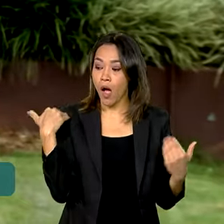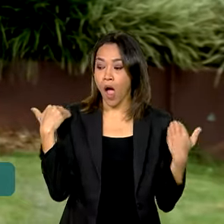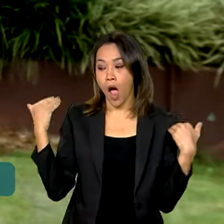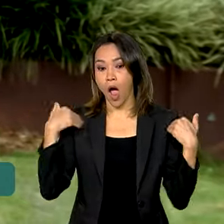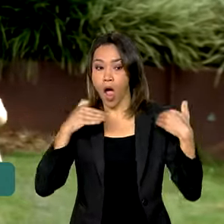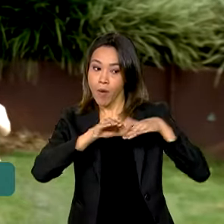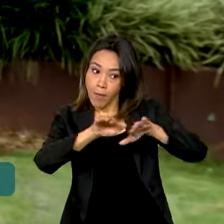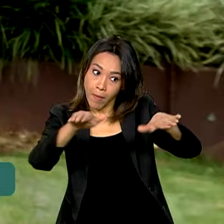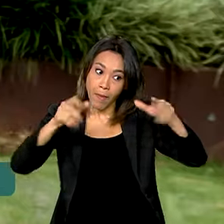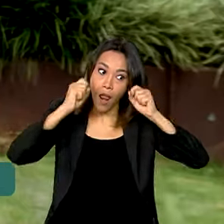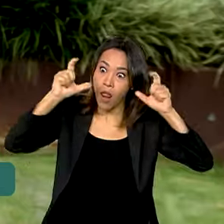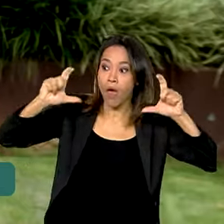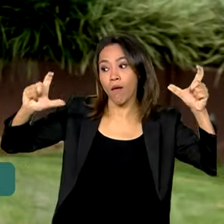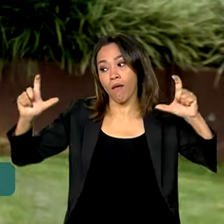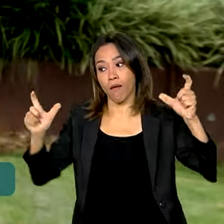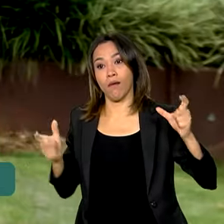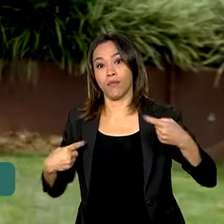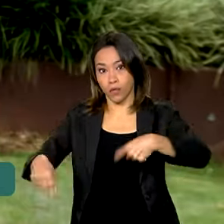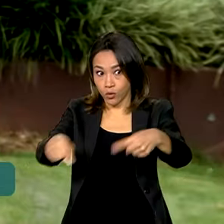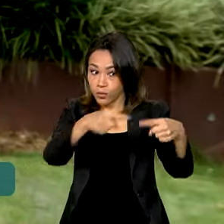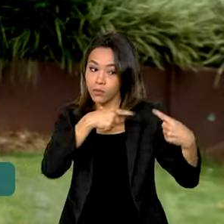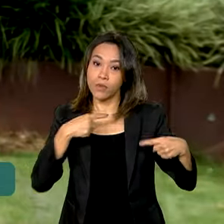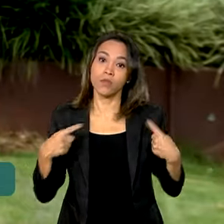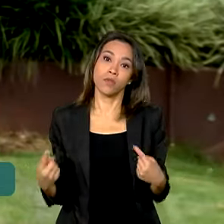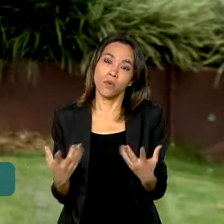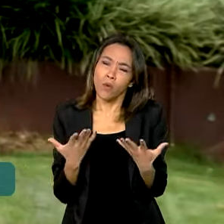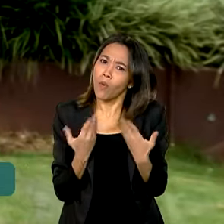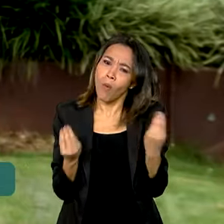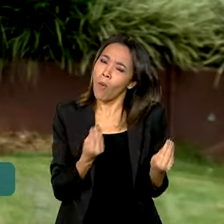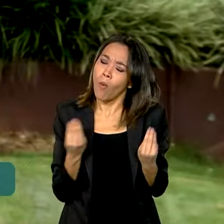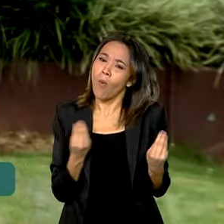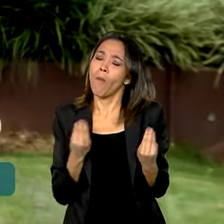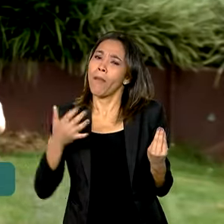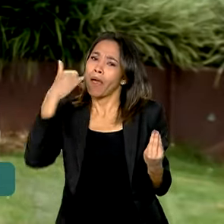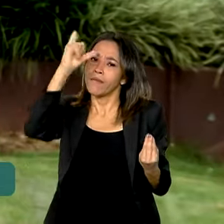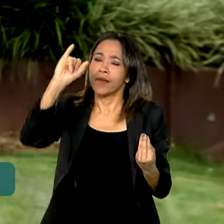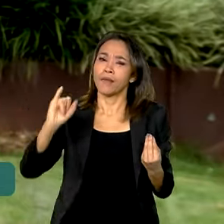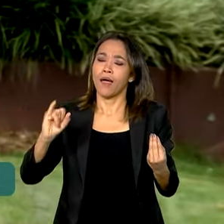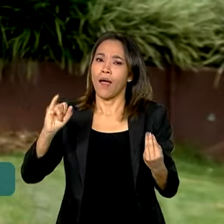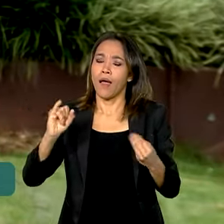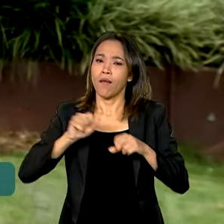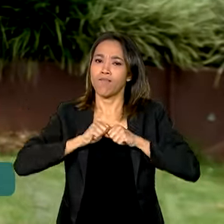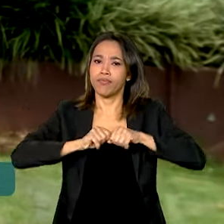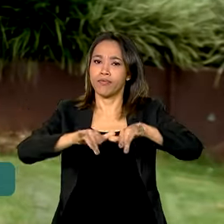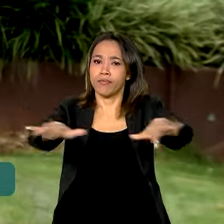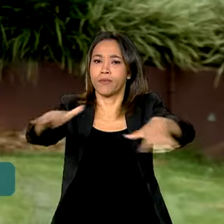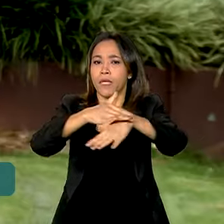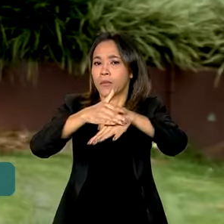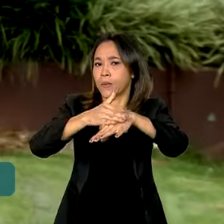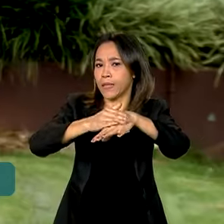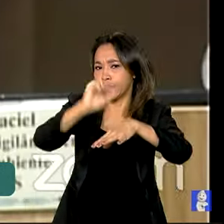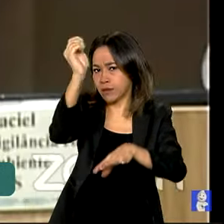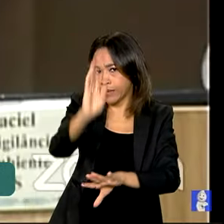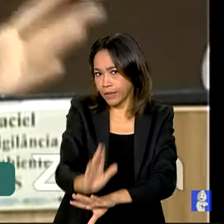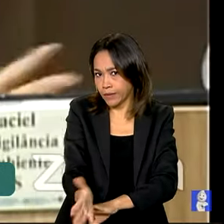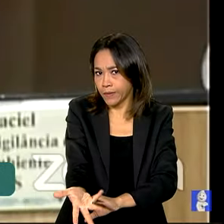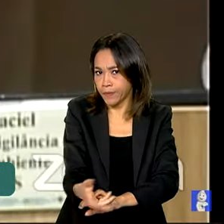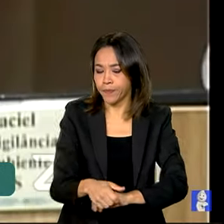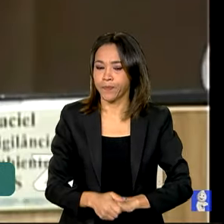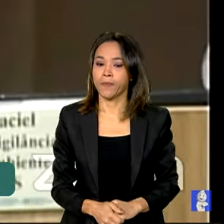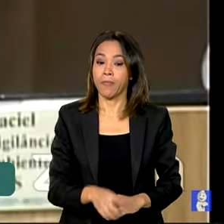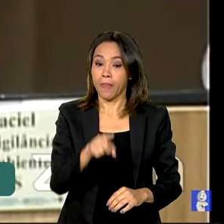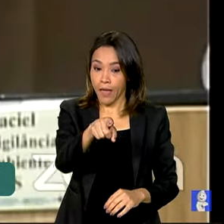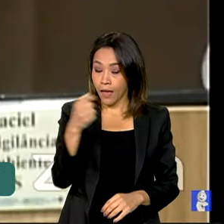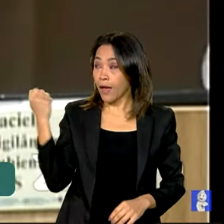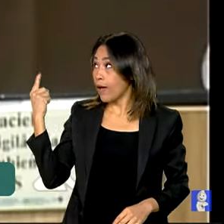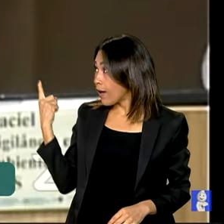discutindo o que é necessário fazer para frear as infecções por Aedes aegypti no país. Há uma série